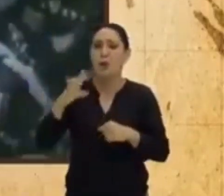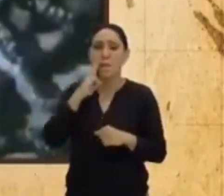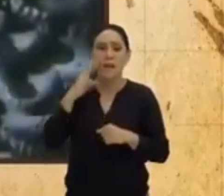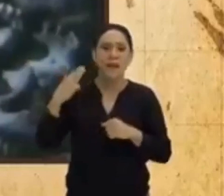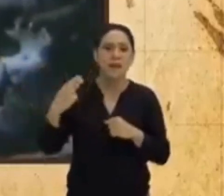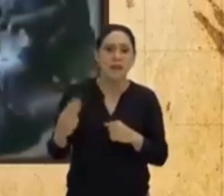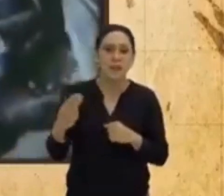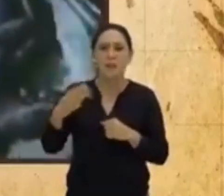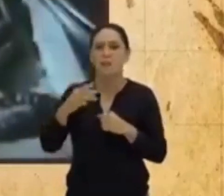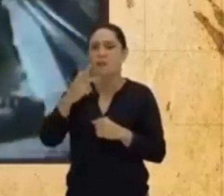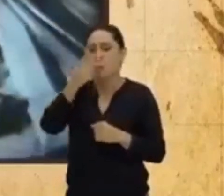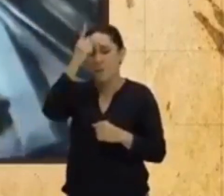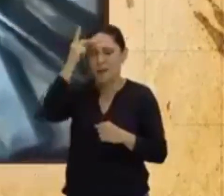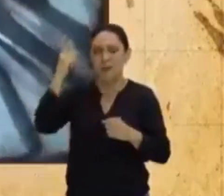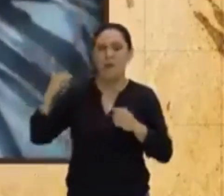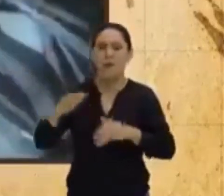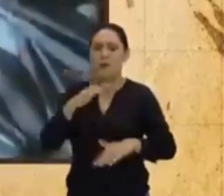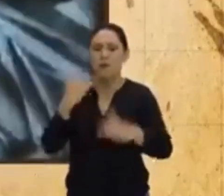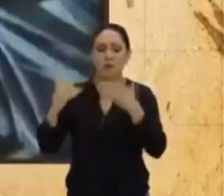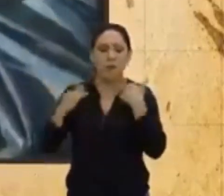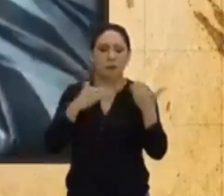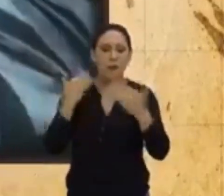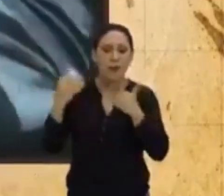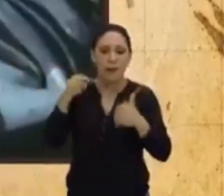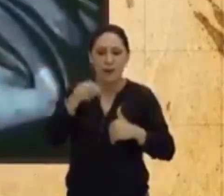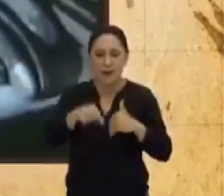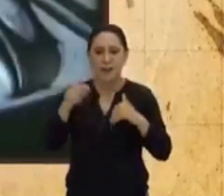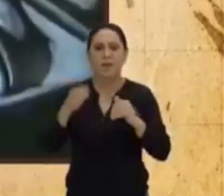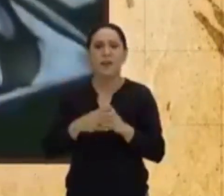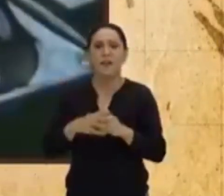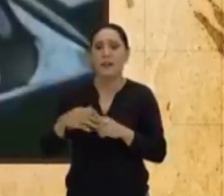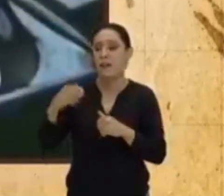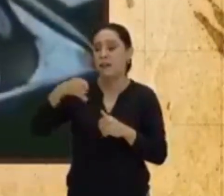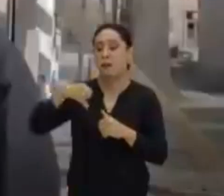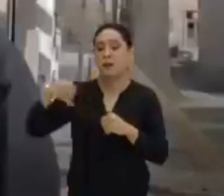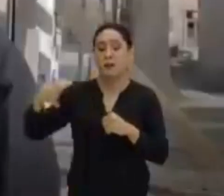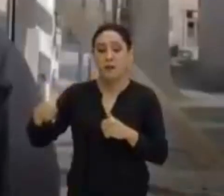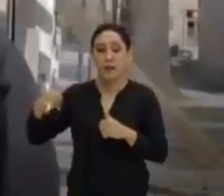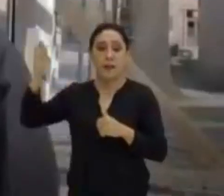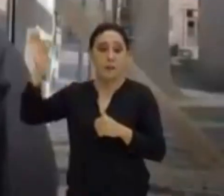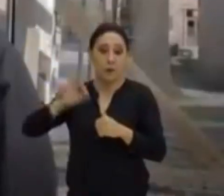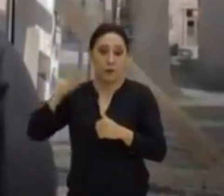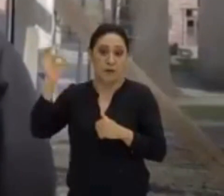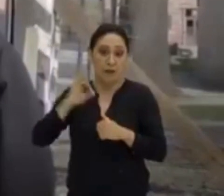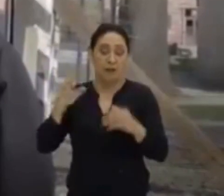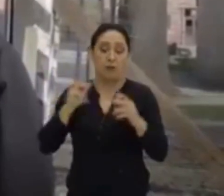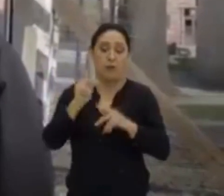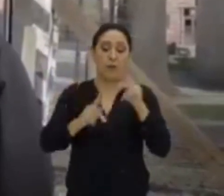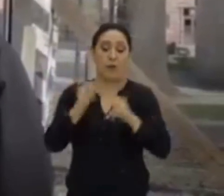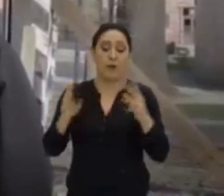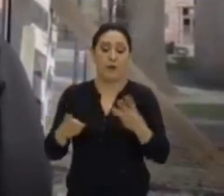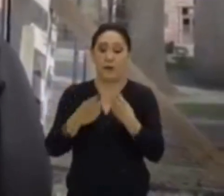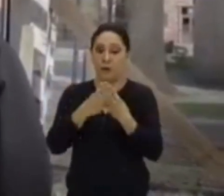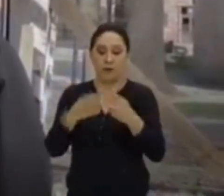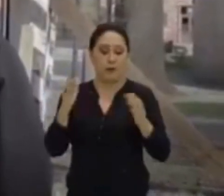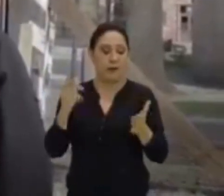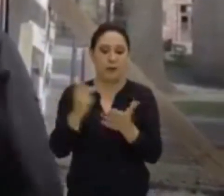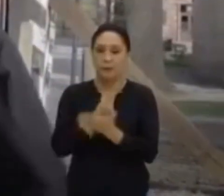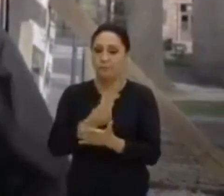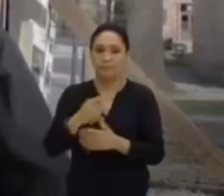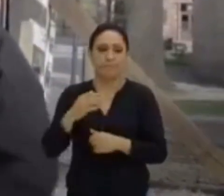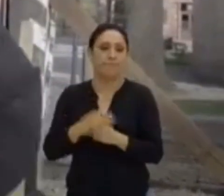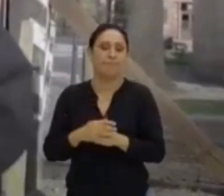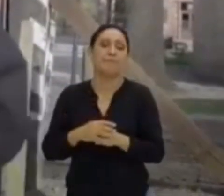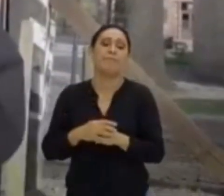aqui, em Auschwitz II. 90% deles judeus. Esse não vai ser um episódio divertido, engraçado,